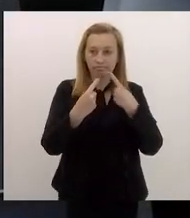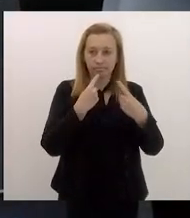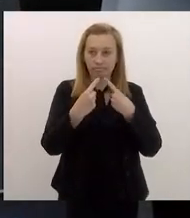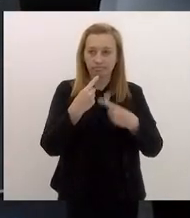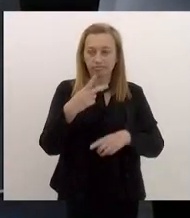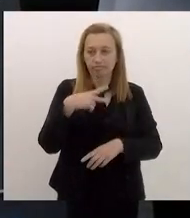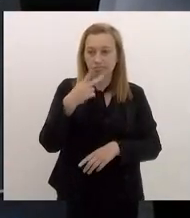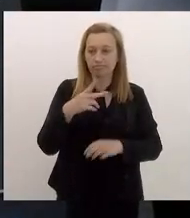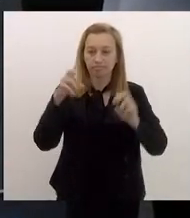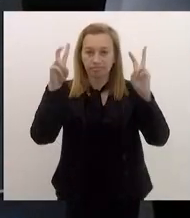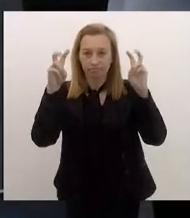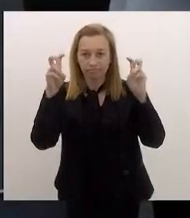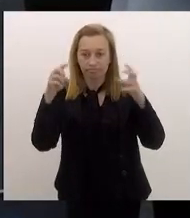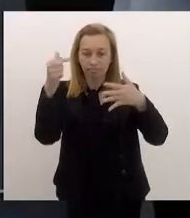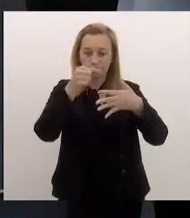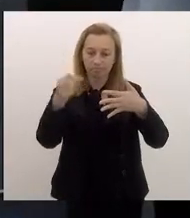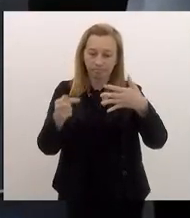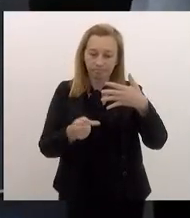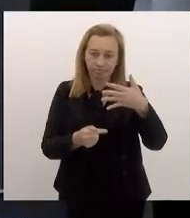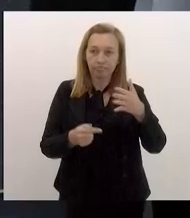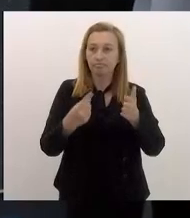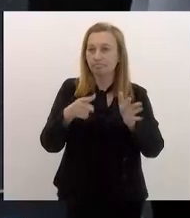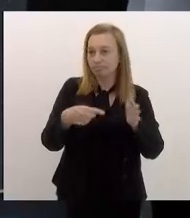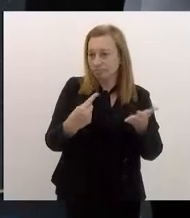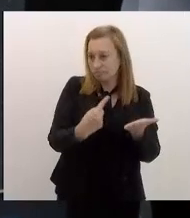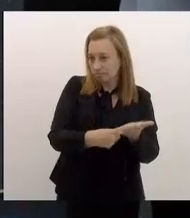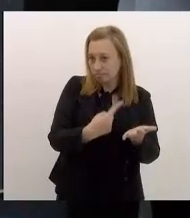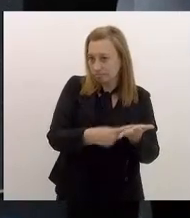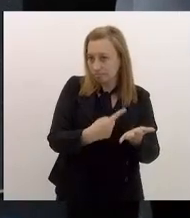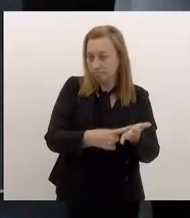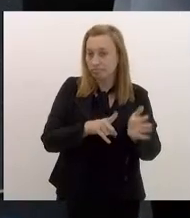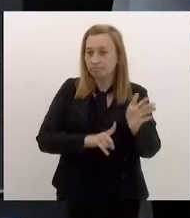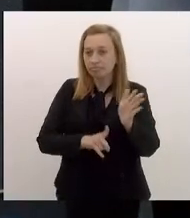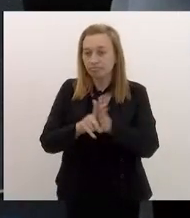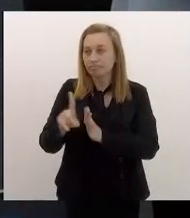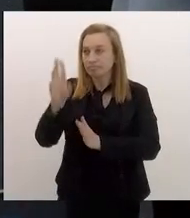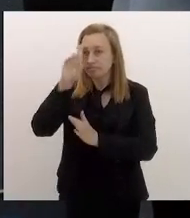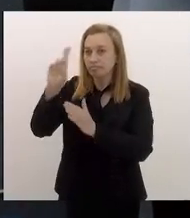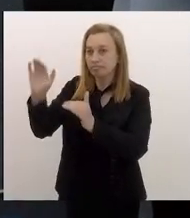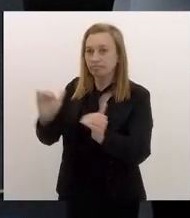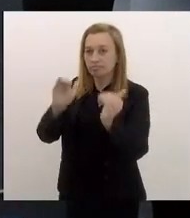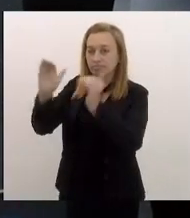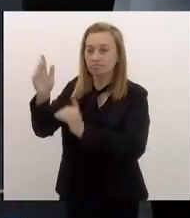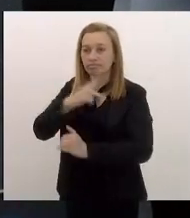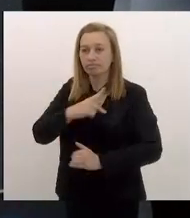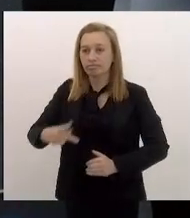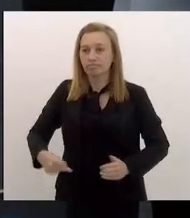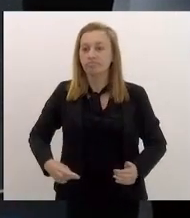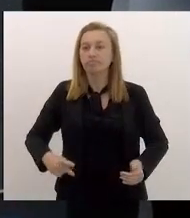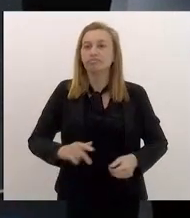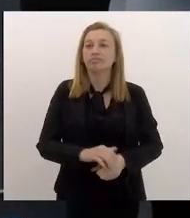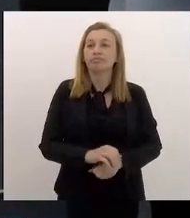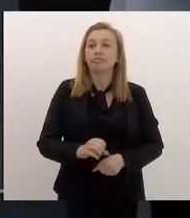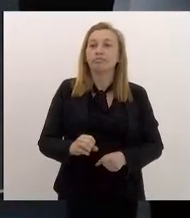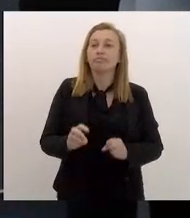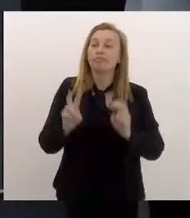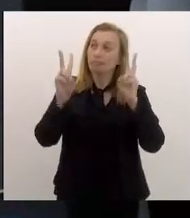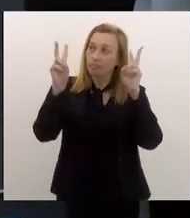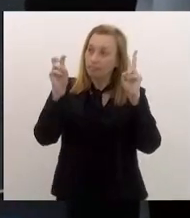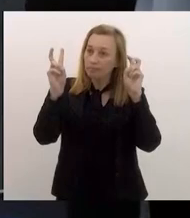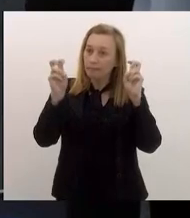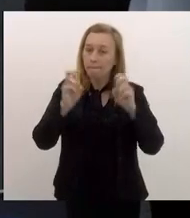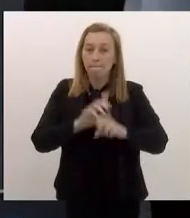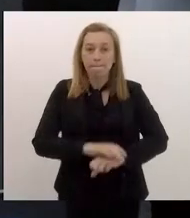estou lhe falando só sobre os pontos acordados e perguntando à vossa excelência a seguinte questão.